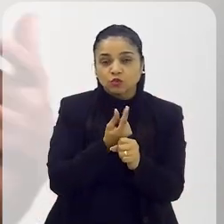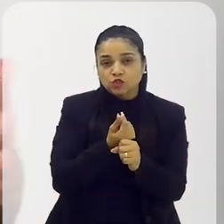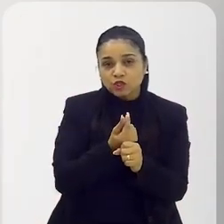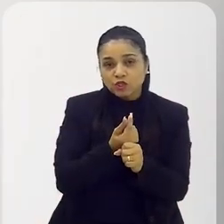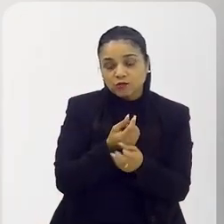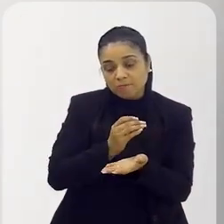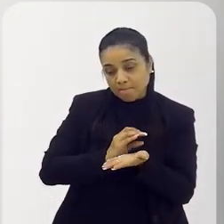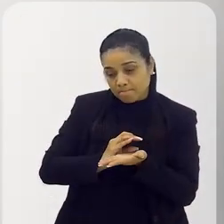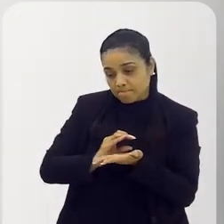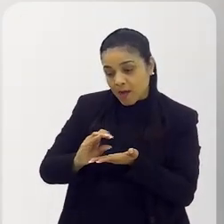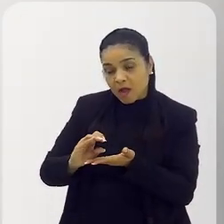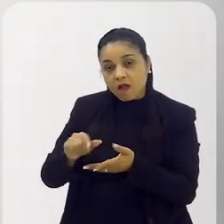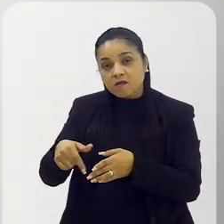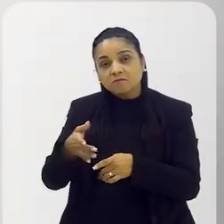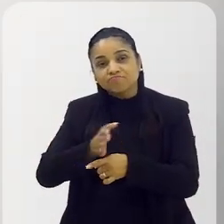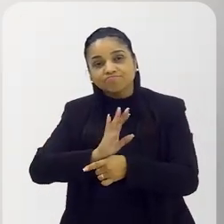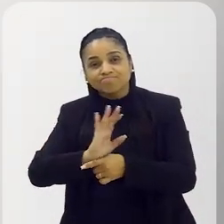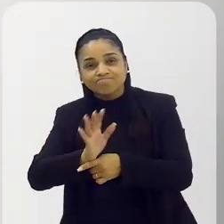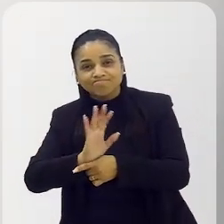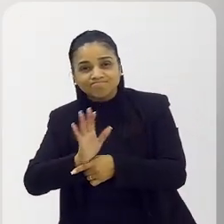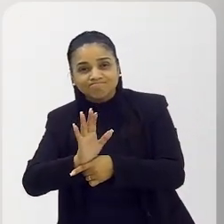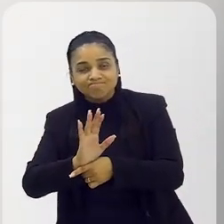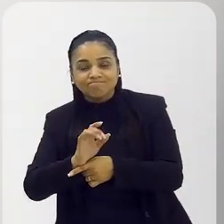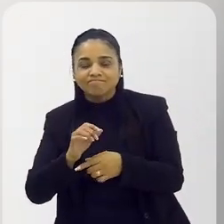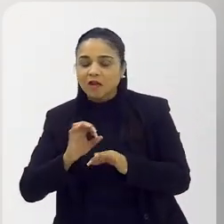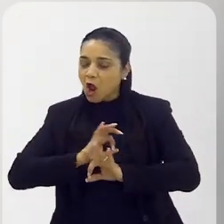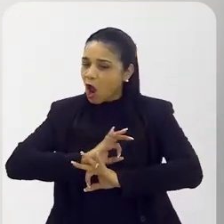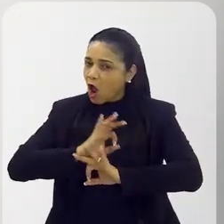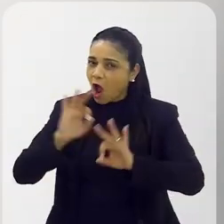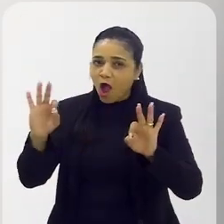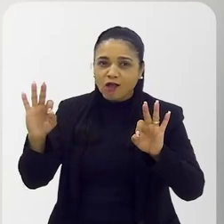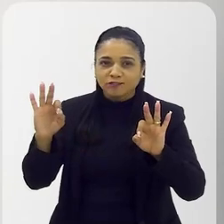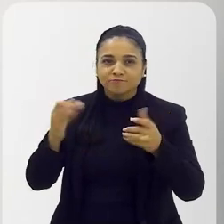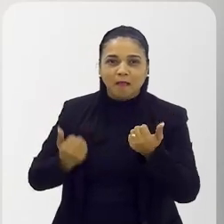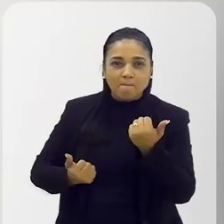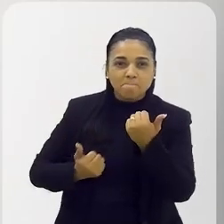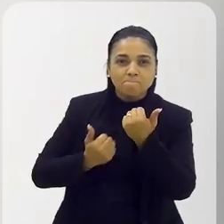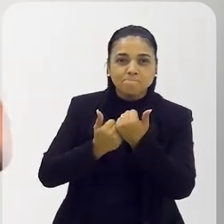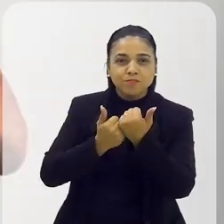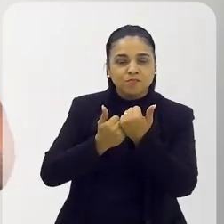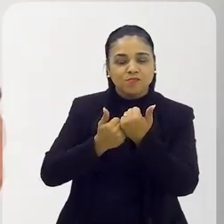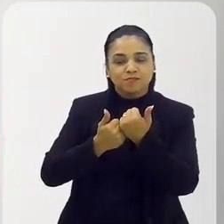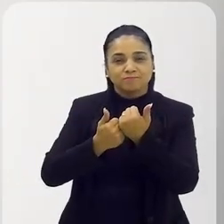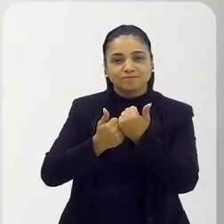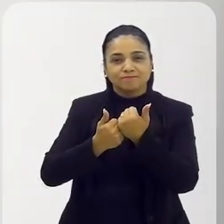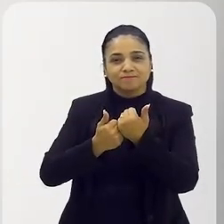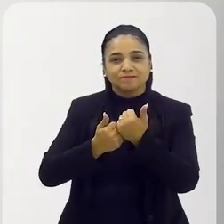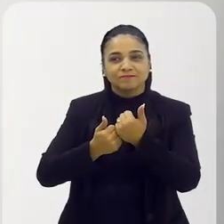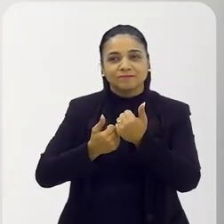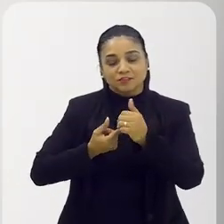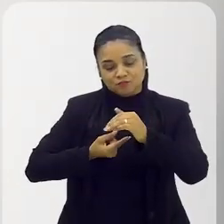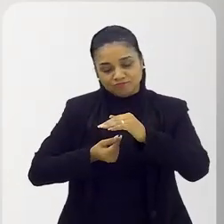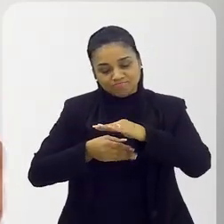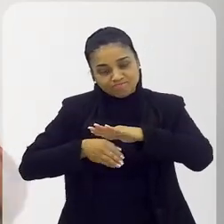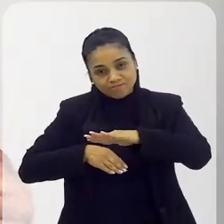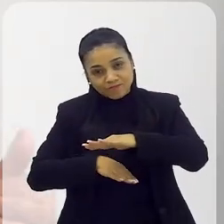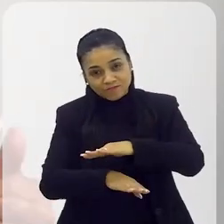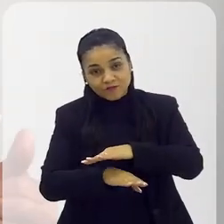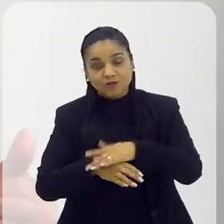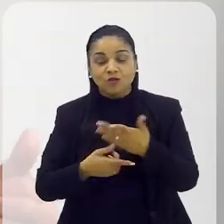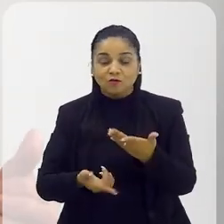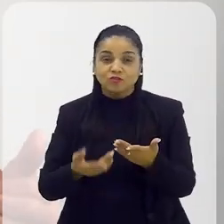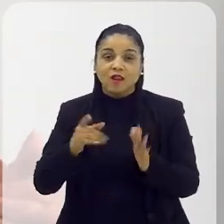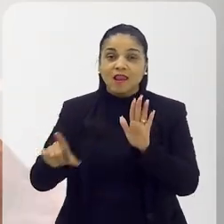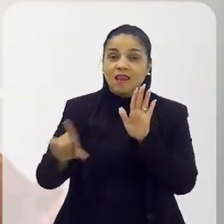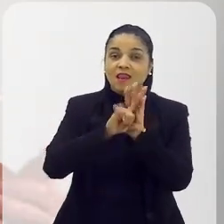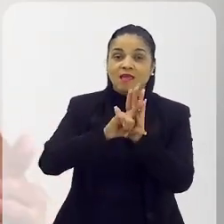dinheiro para pessoas que não têm como fazer filmes que dão certo. Isso é sensacional. Isso é... E isso resultou no fundo que tem hoje o